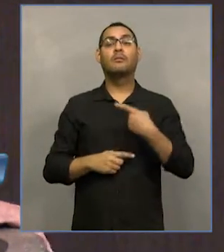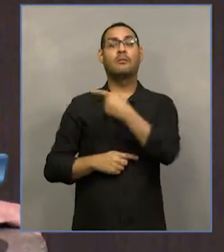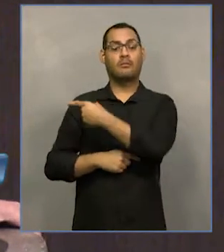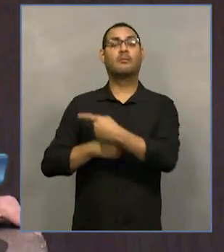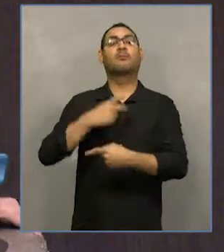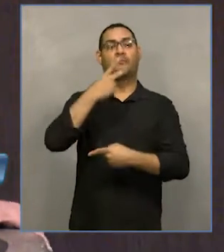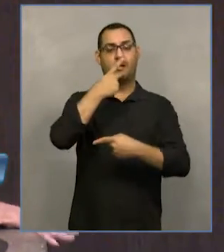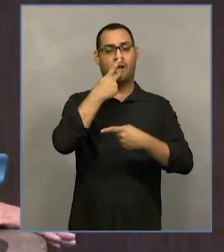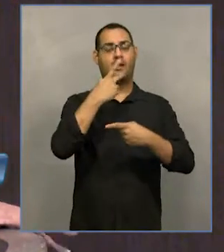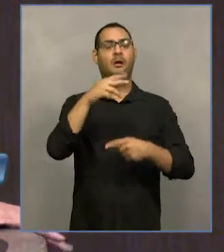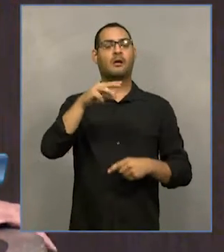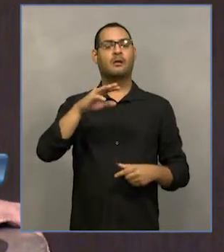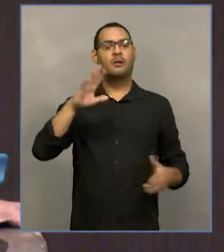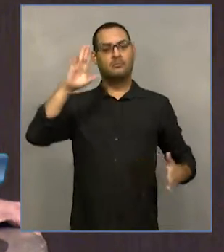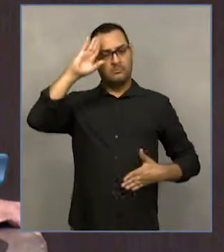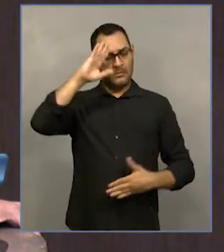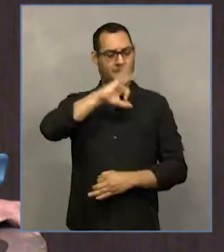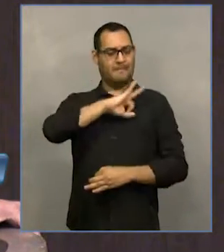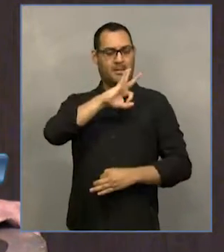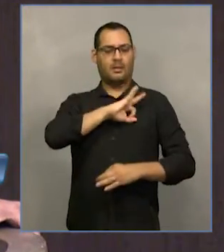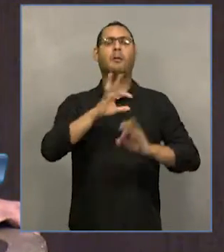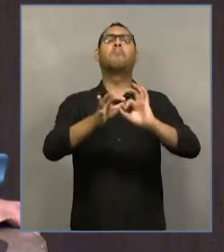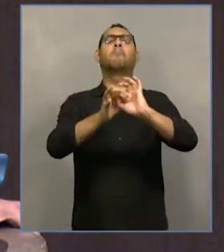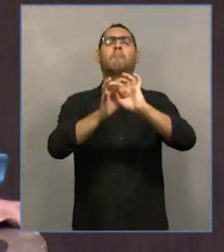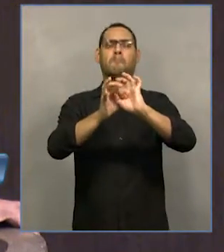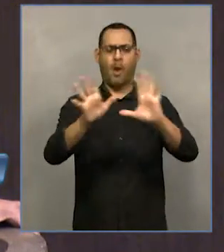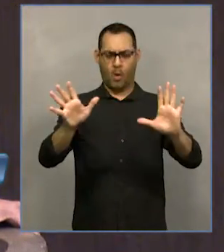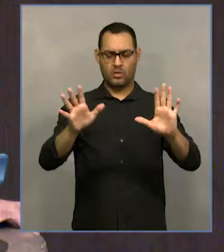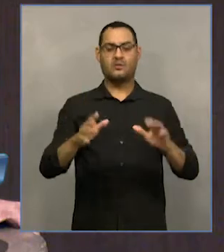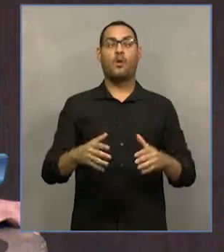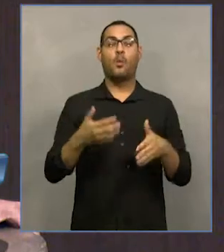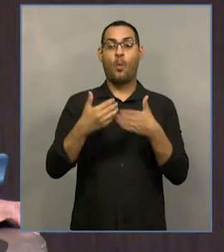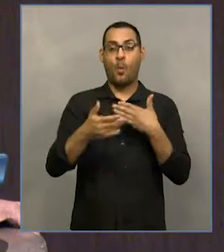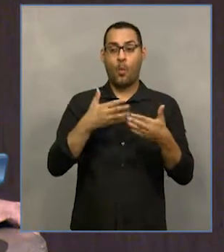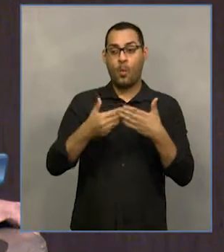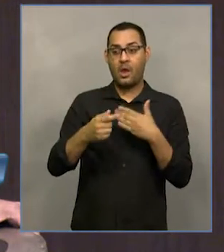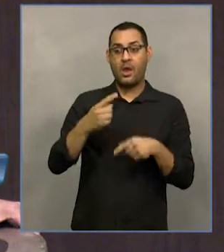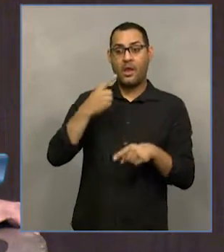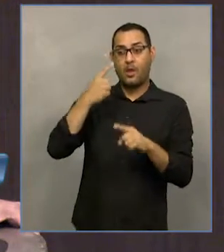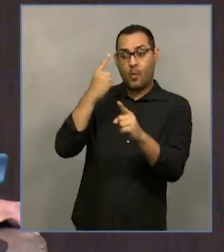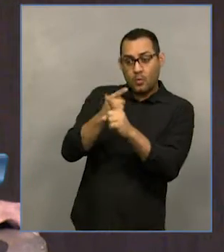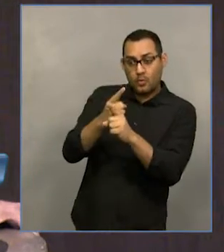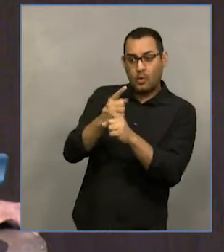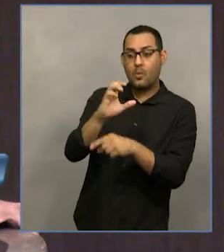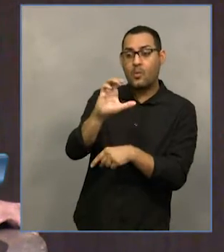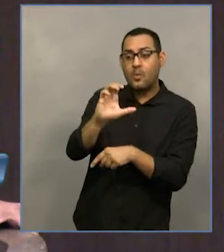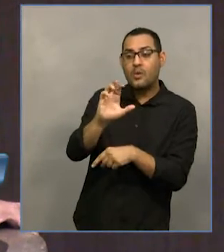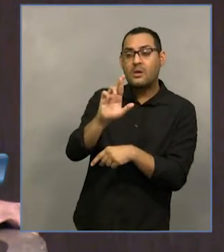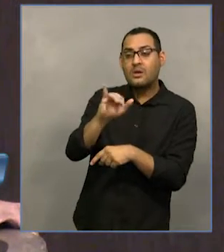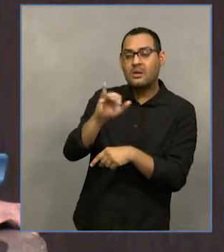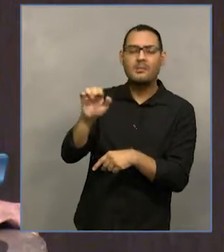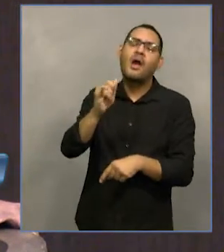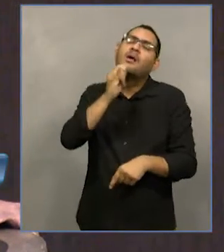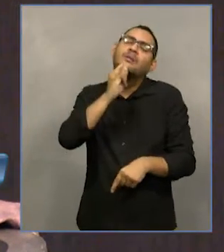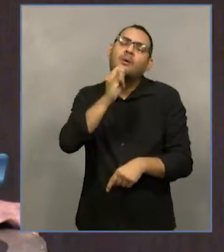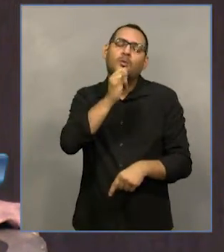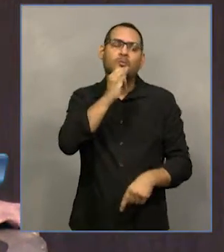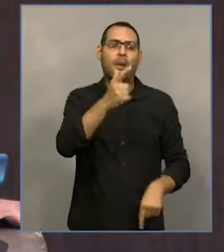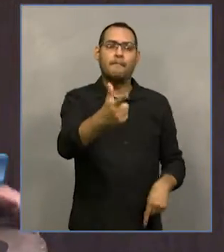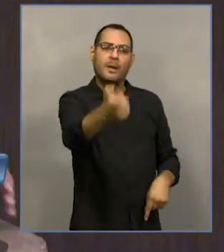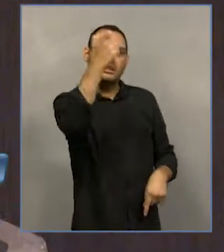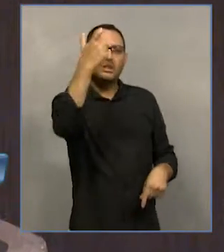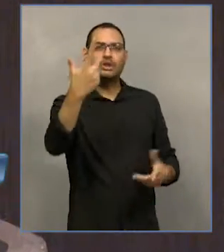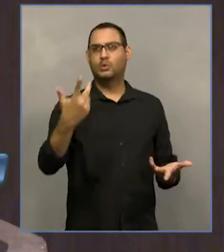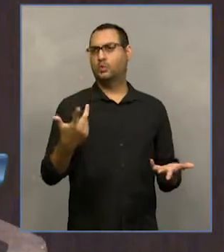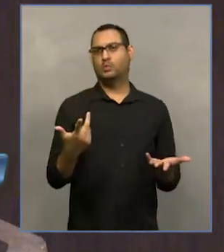armadas, quando envolvidos em crimes dolosos contra a vida, homicídios, ou assassinatos,